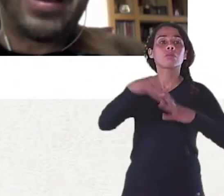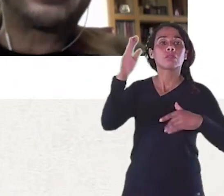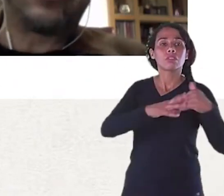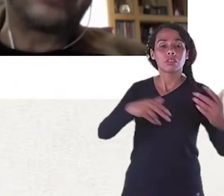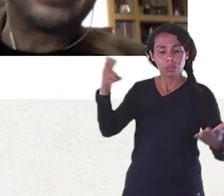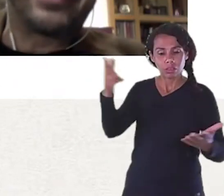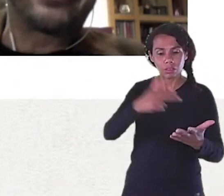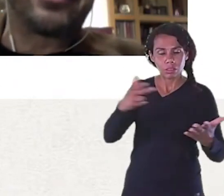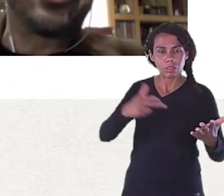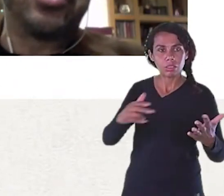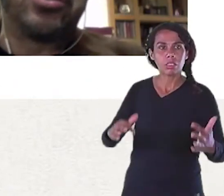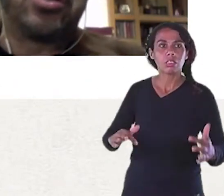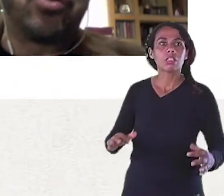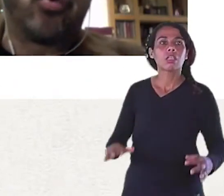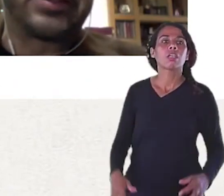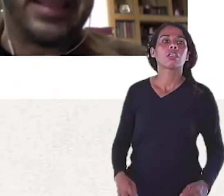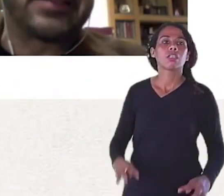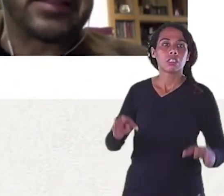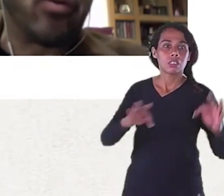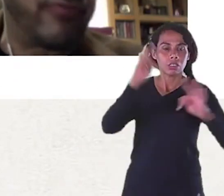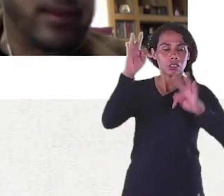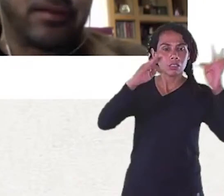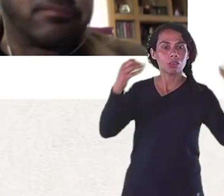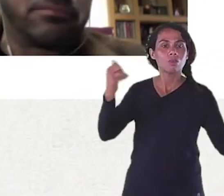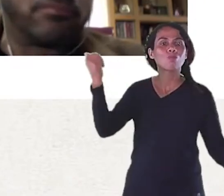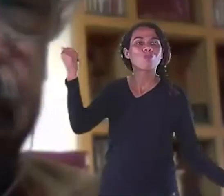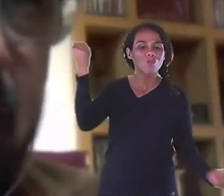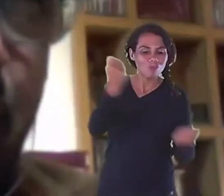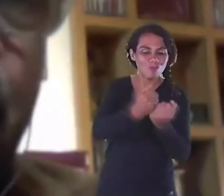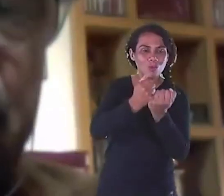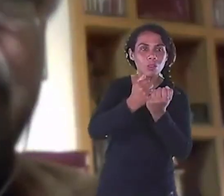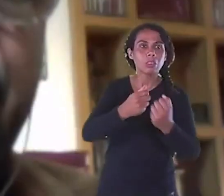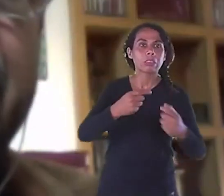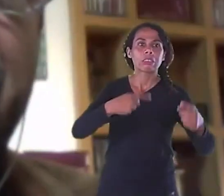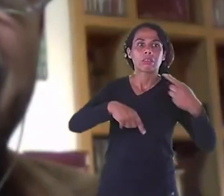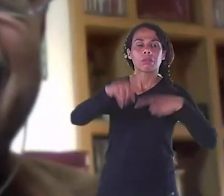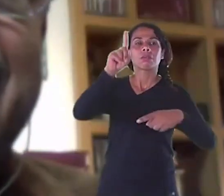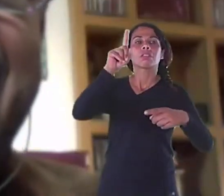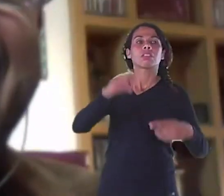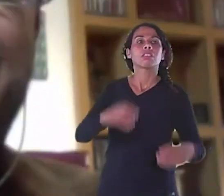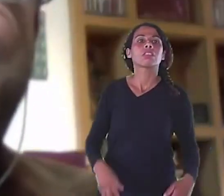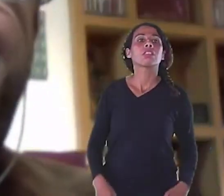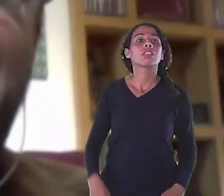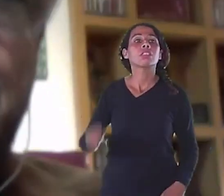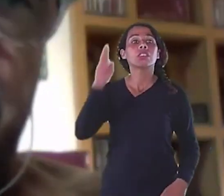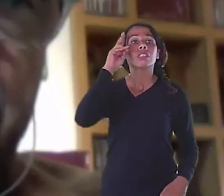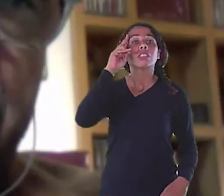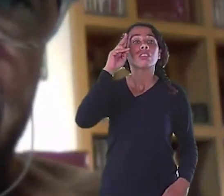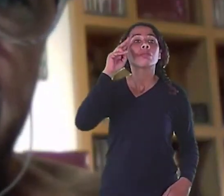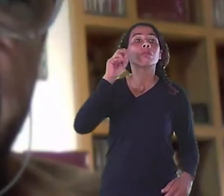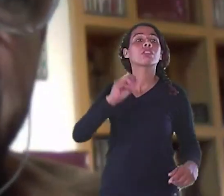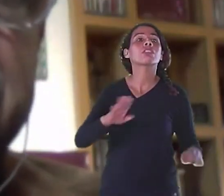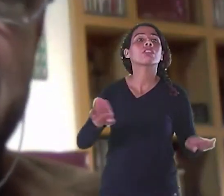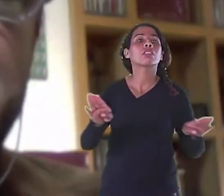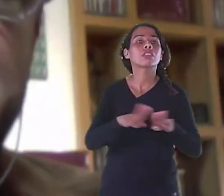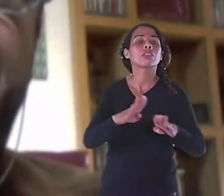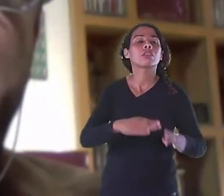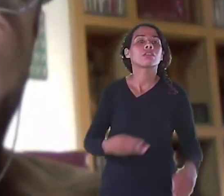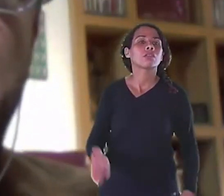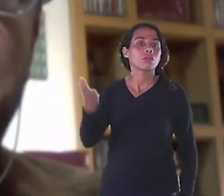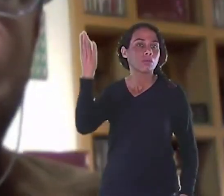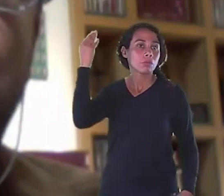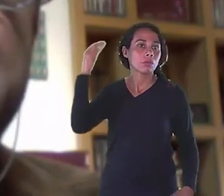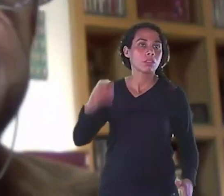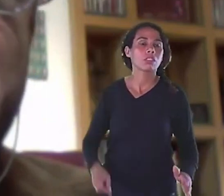aconteceu Até a década De 80 Até 90 Até os anos 90 Era muito fácil Se